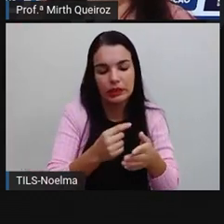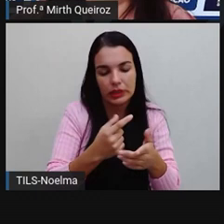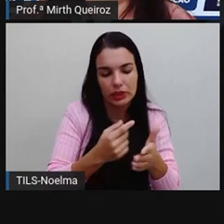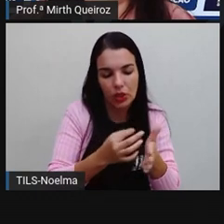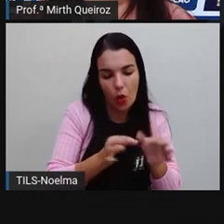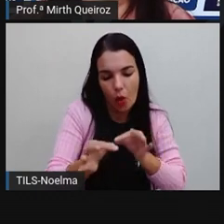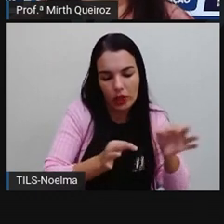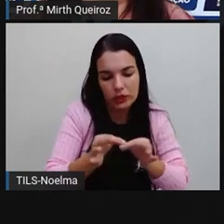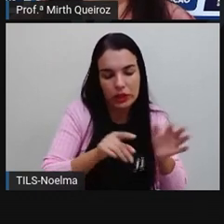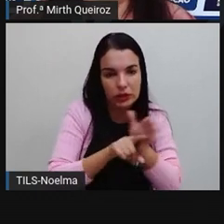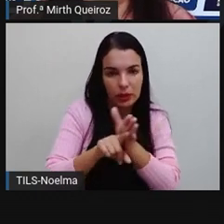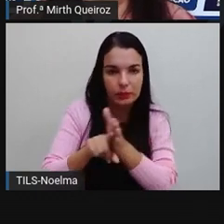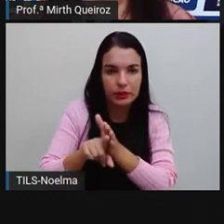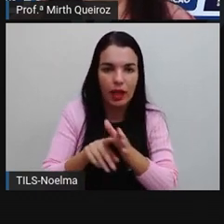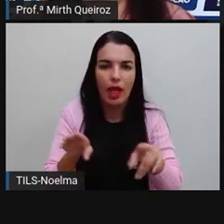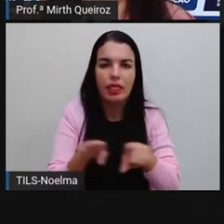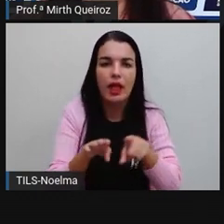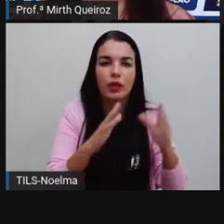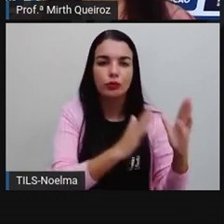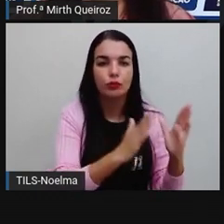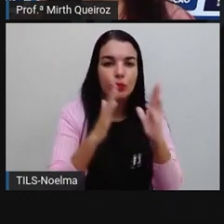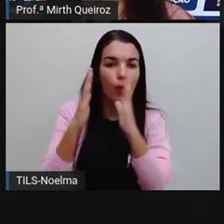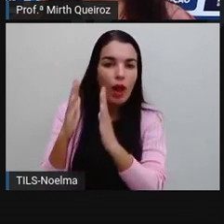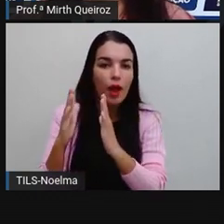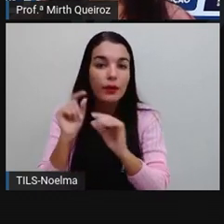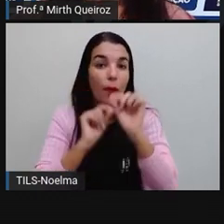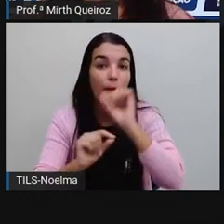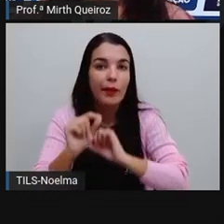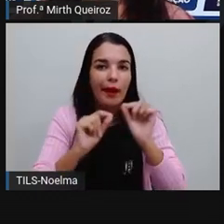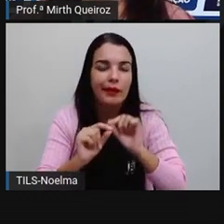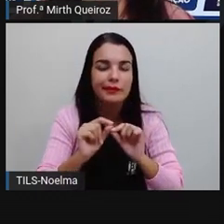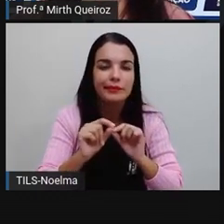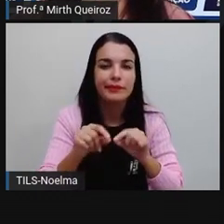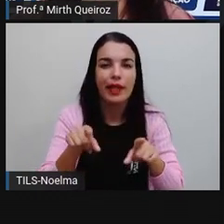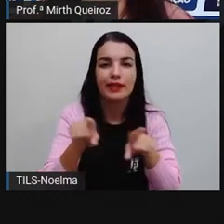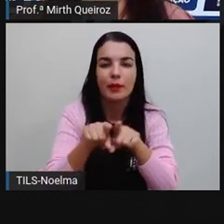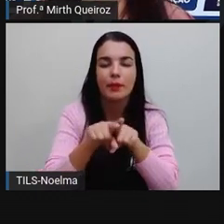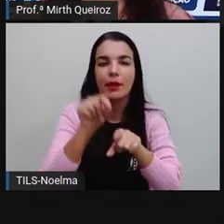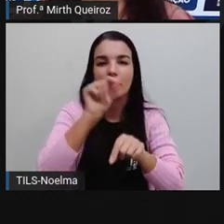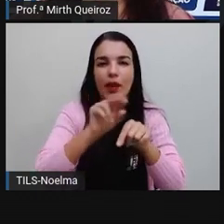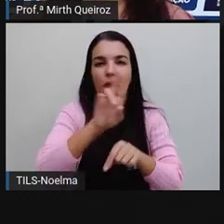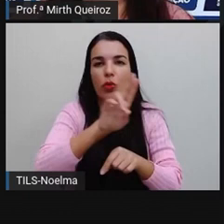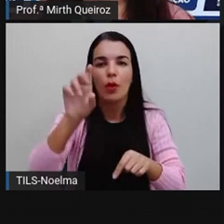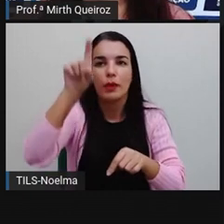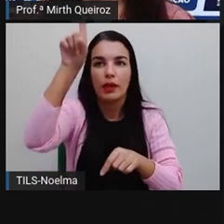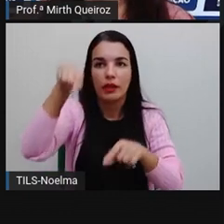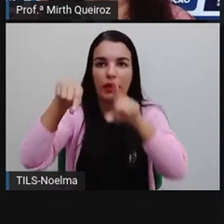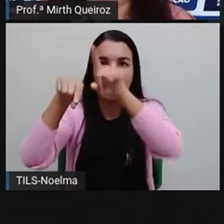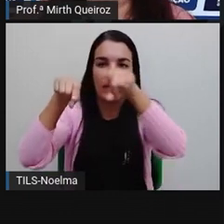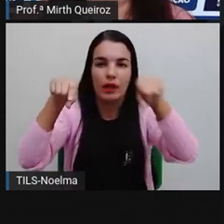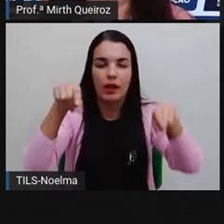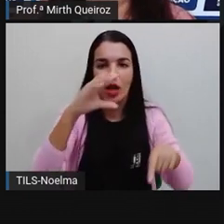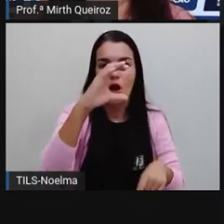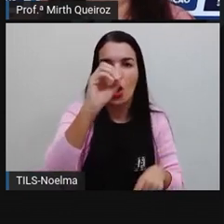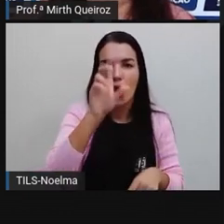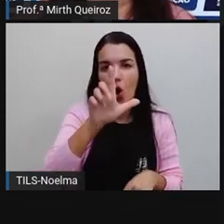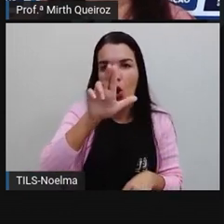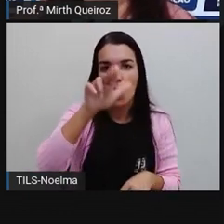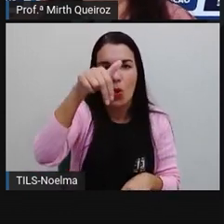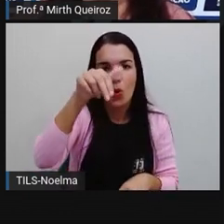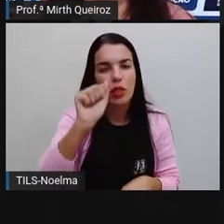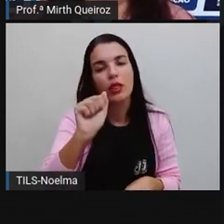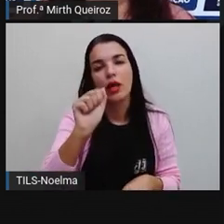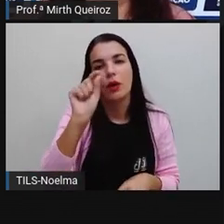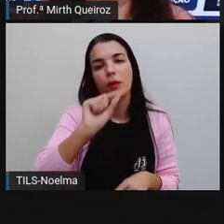também temos aí do lado o gráfico de colunas. Esse gráfico de colunas, onde, como o próprio nome diz, nós temos